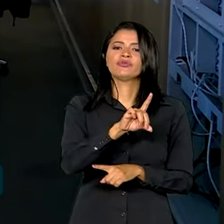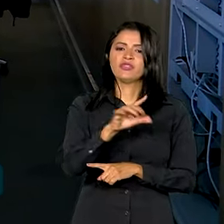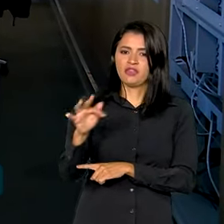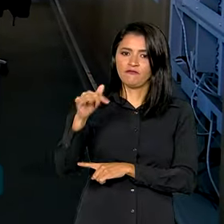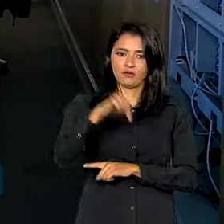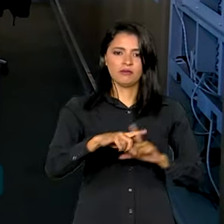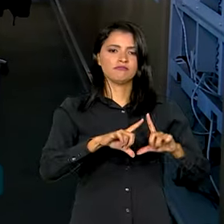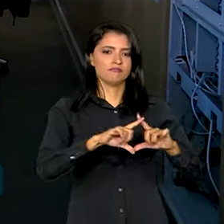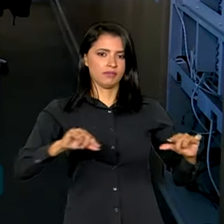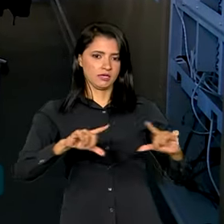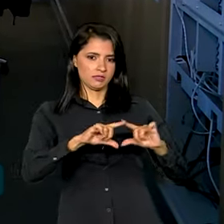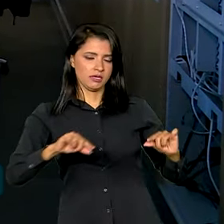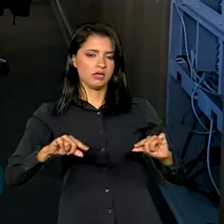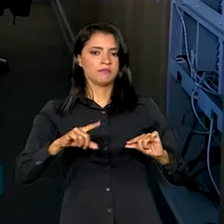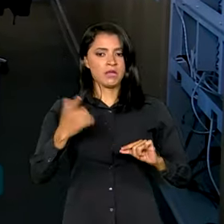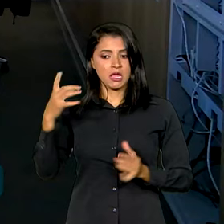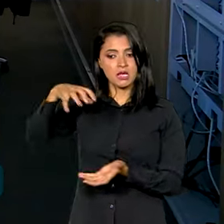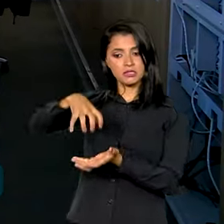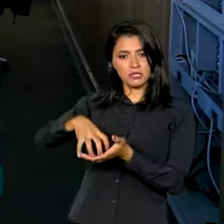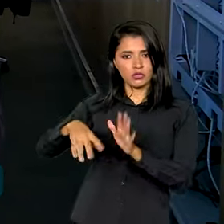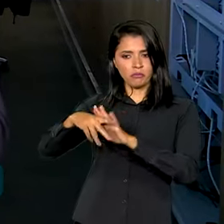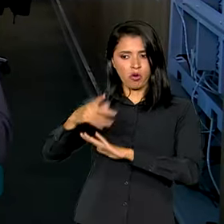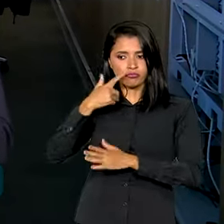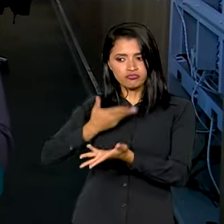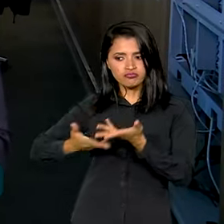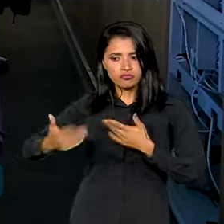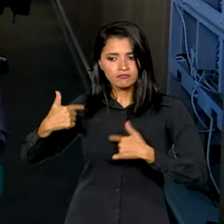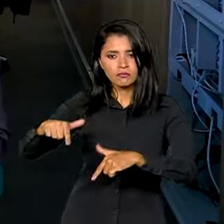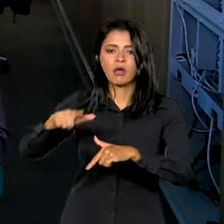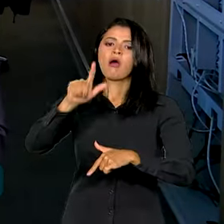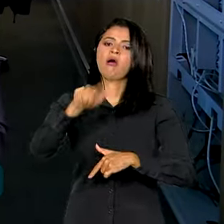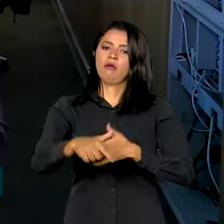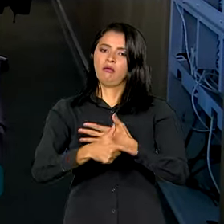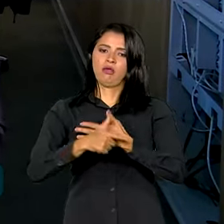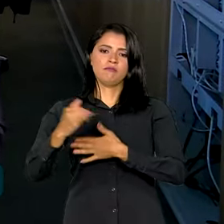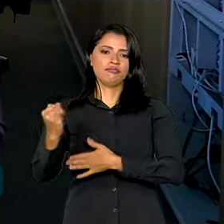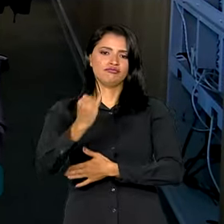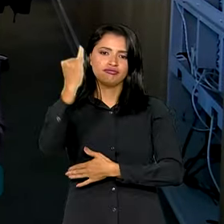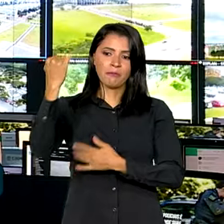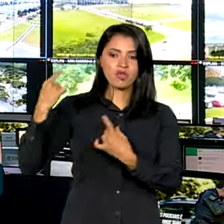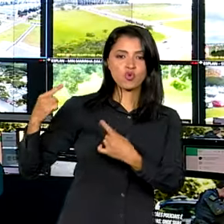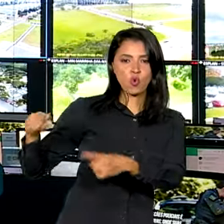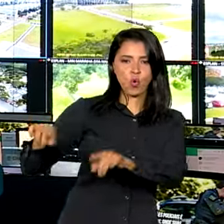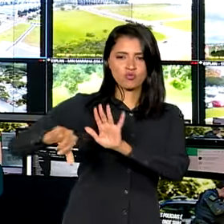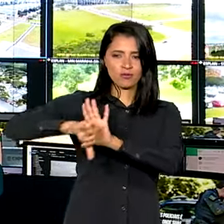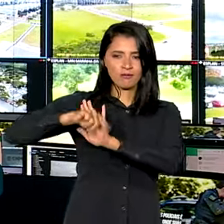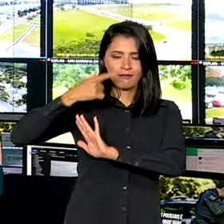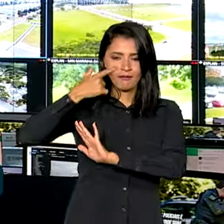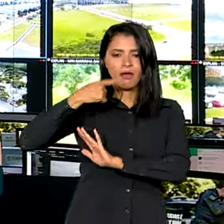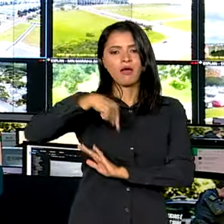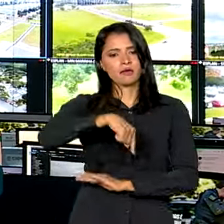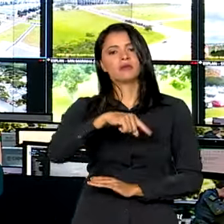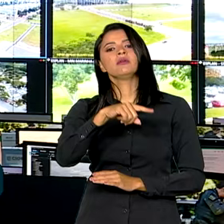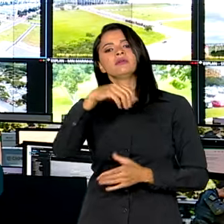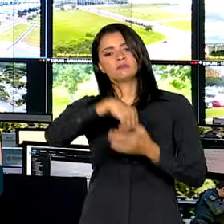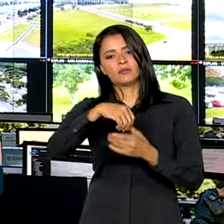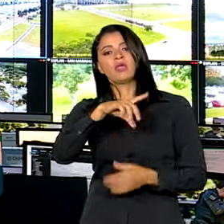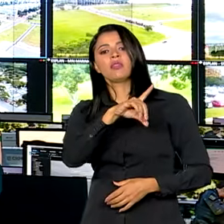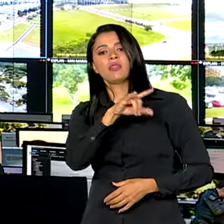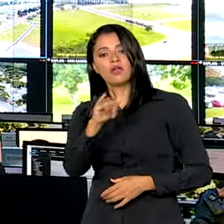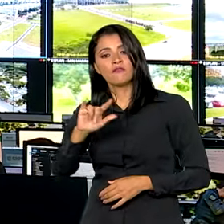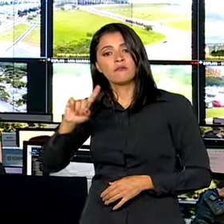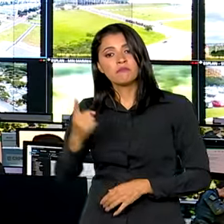Brasília, esse Centro Integrado de Operações tem papel fundamental no combate ao crime. No UDF todo, nós temos 1.150